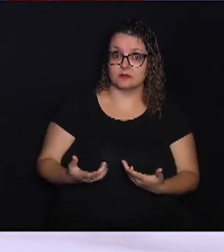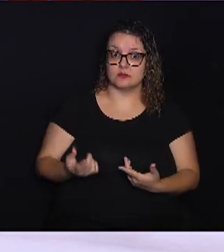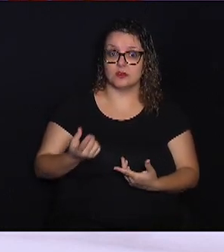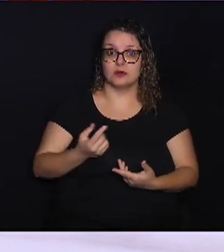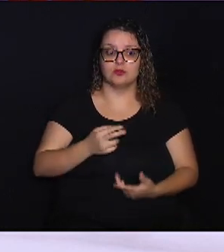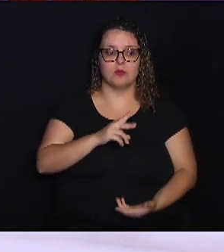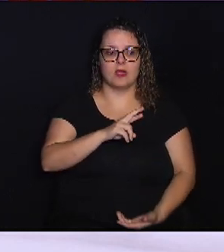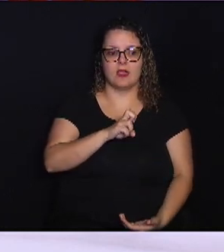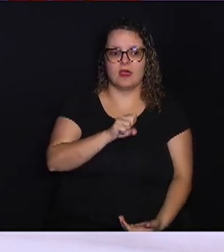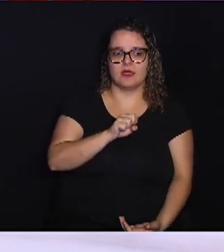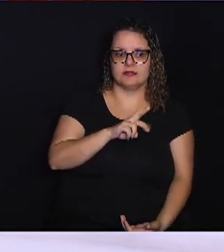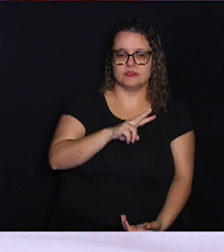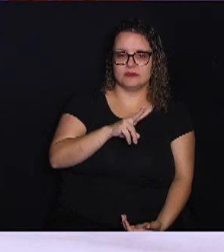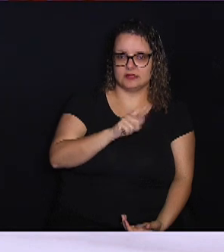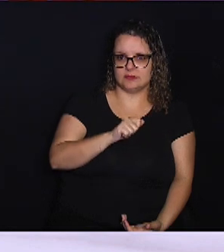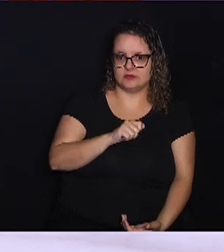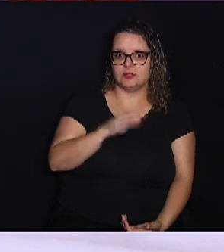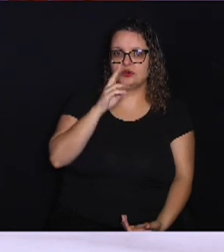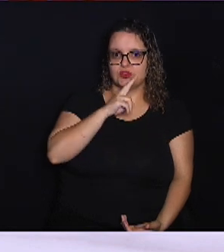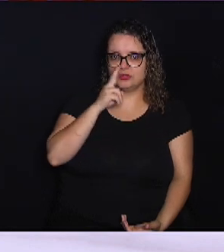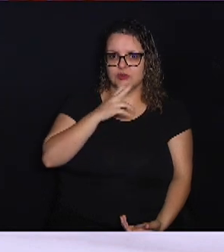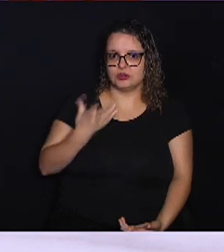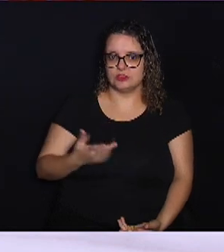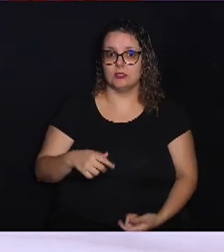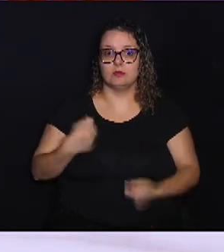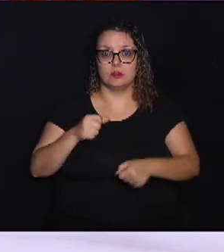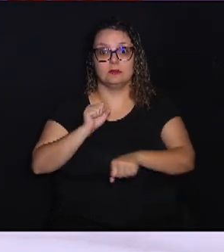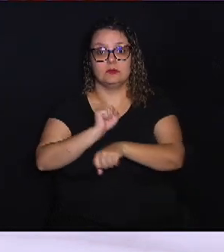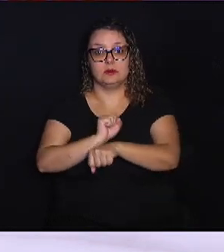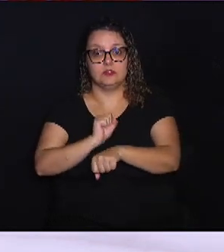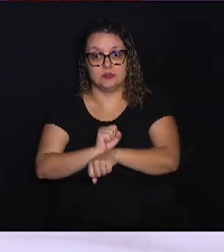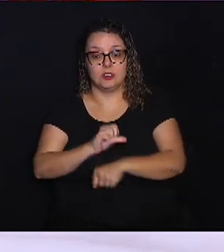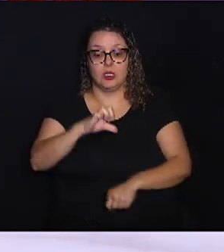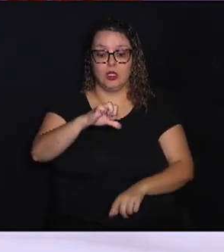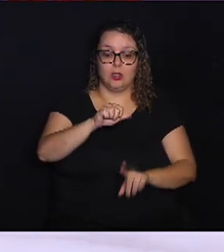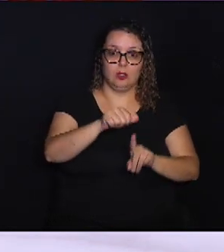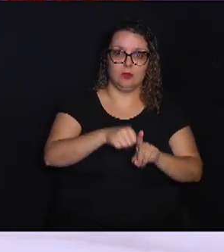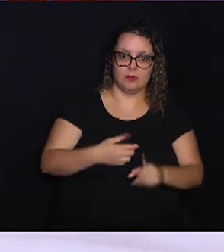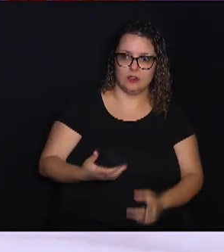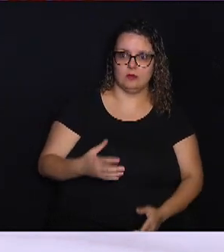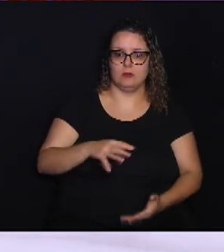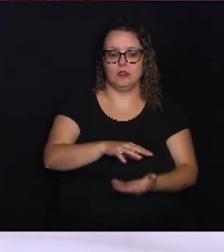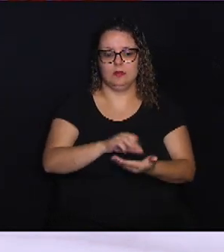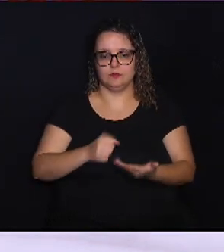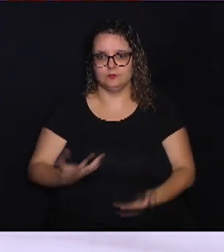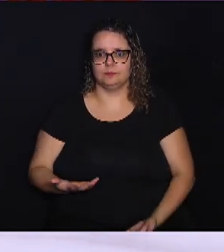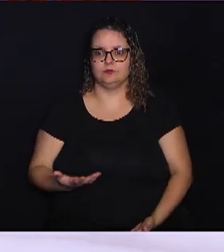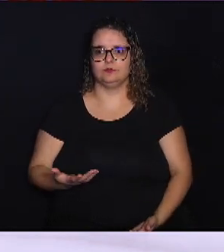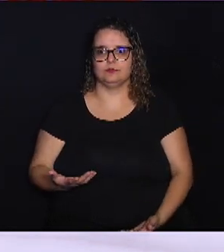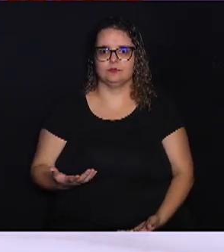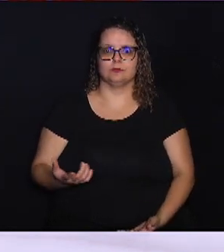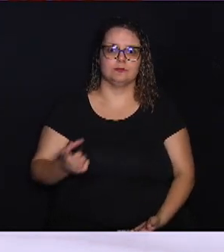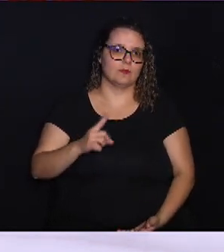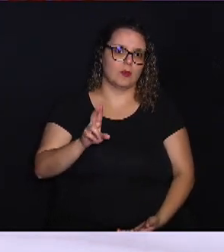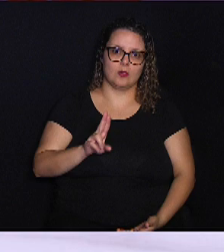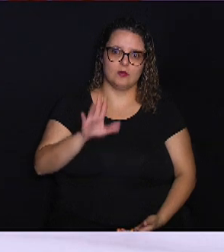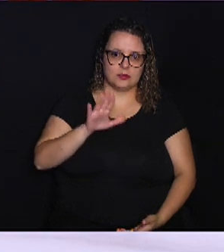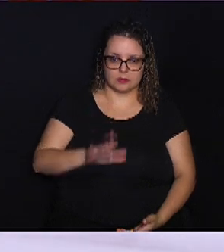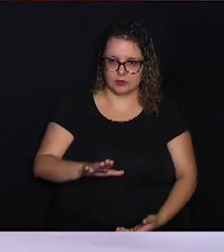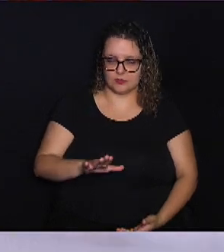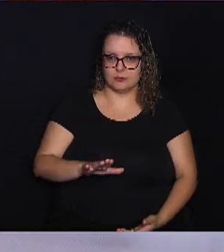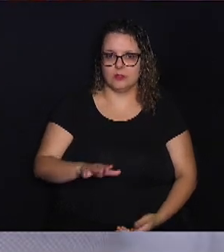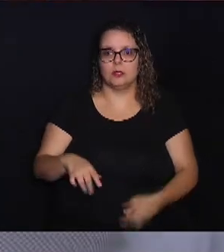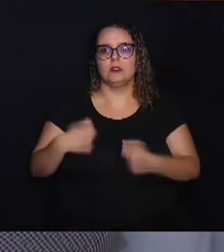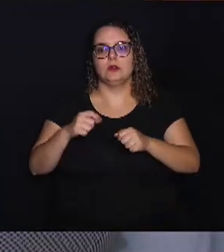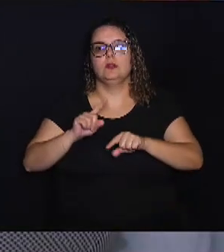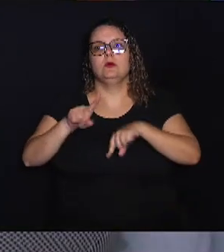emergência, você vai ter que esperar nove meses para sacar esse dinheiro. Então, ele não deve ser aplicado ali. Você tem que ir